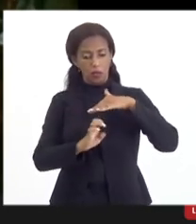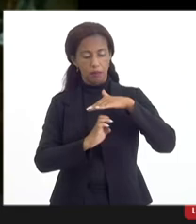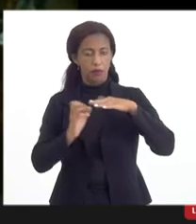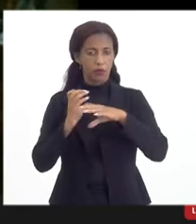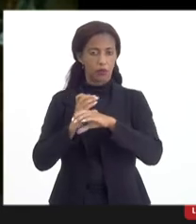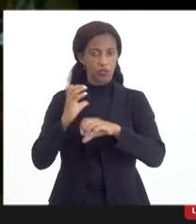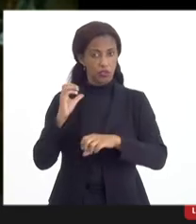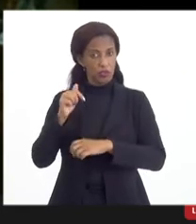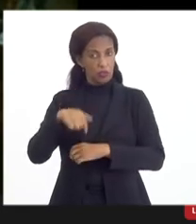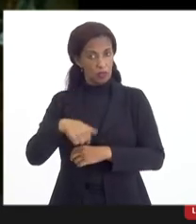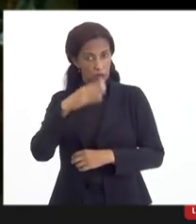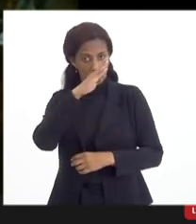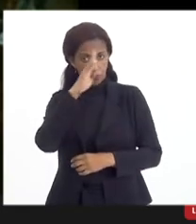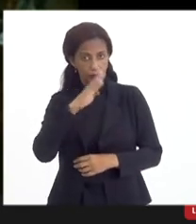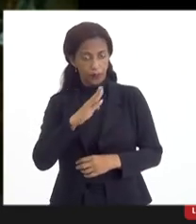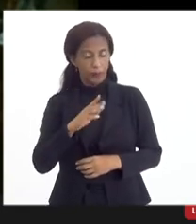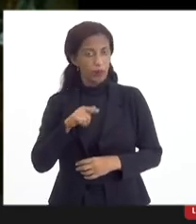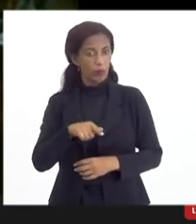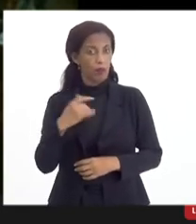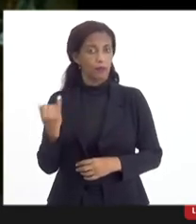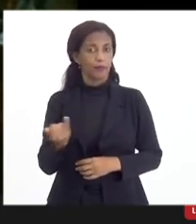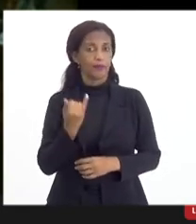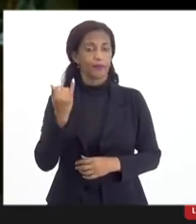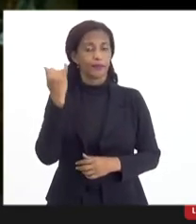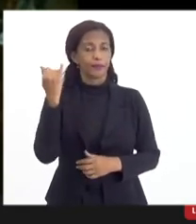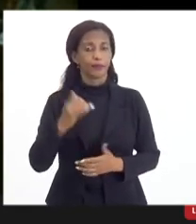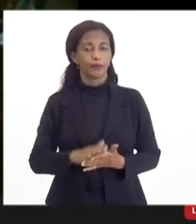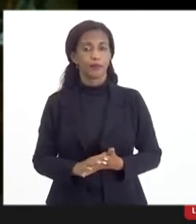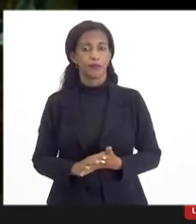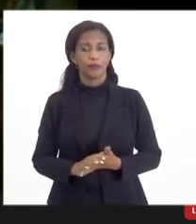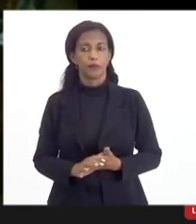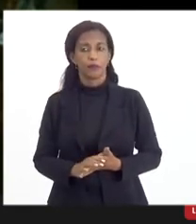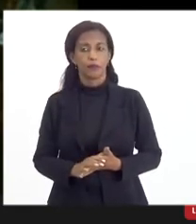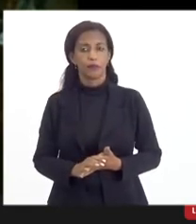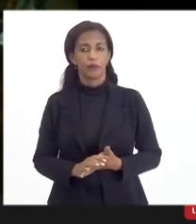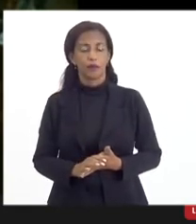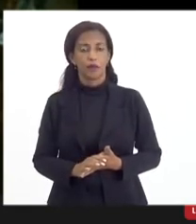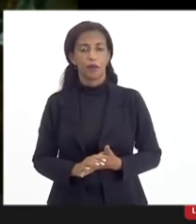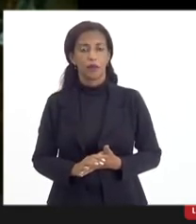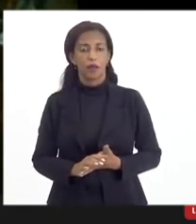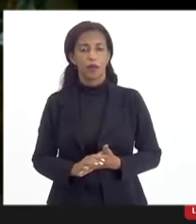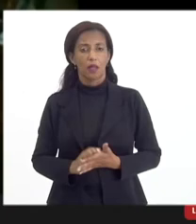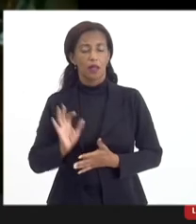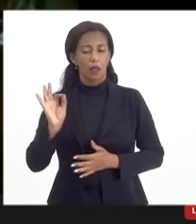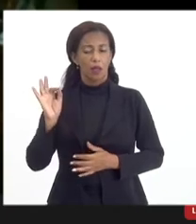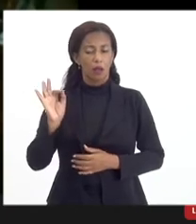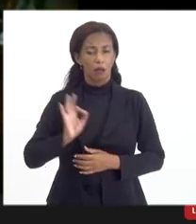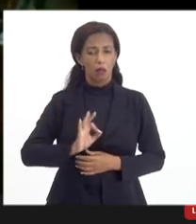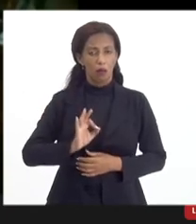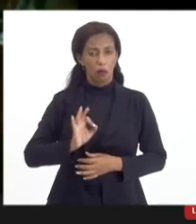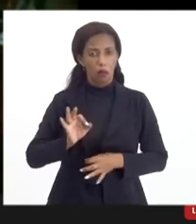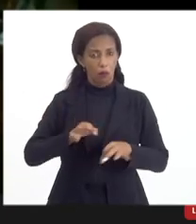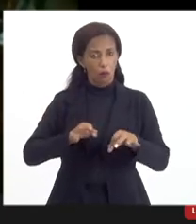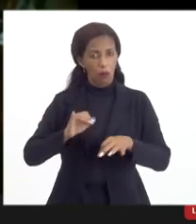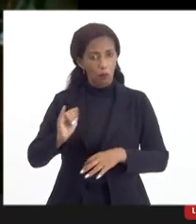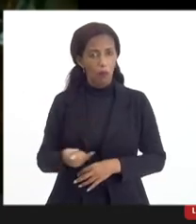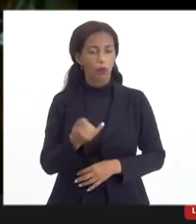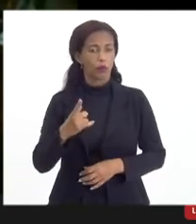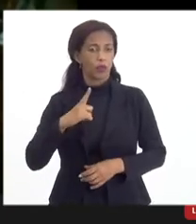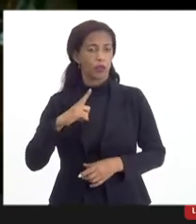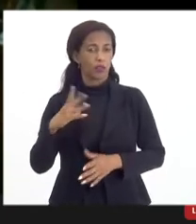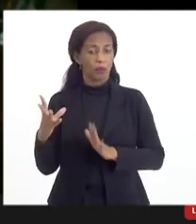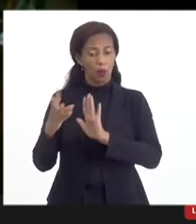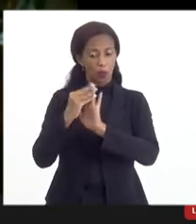aqui, esse é um ponto fundamental, a probabilidade de a gente ter mais conteúdo local aumenta,